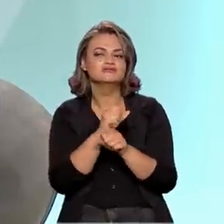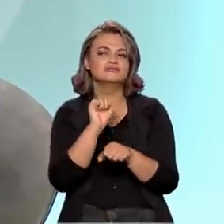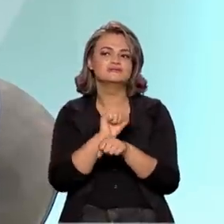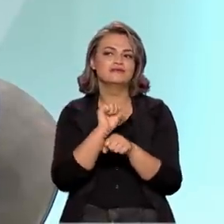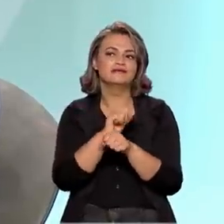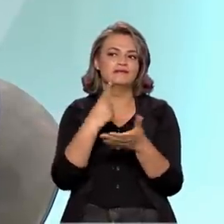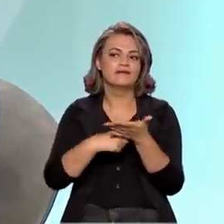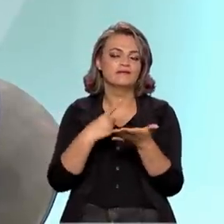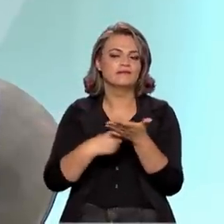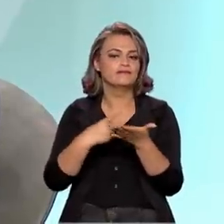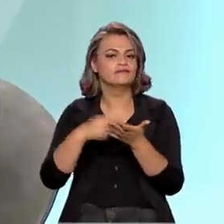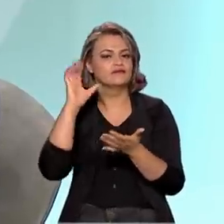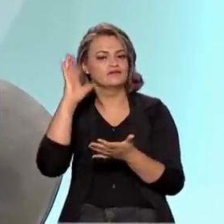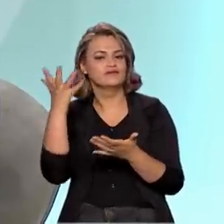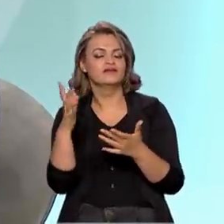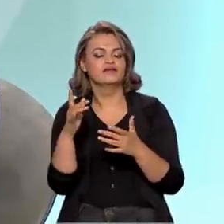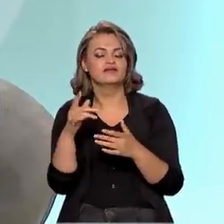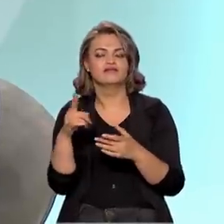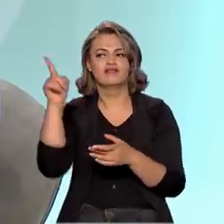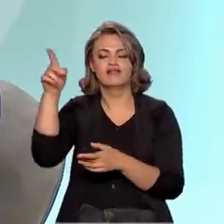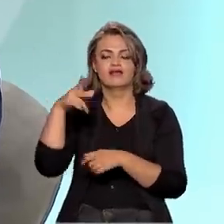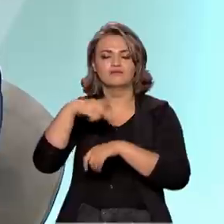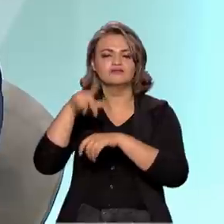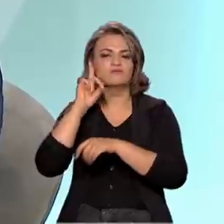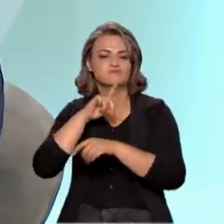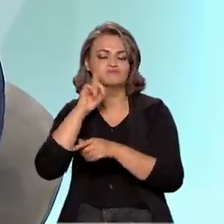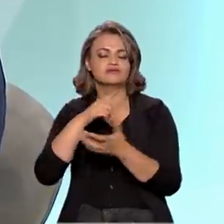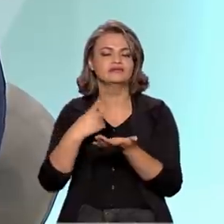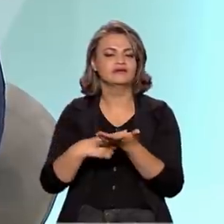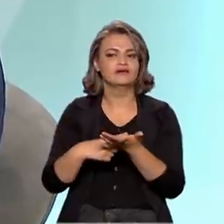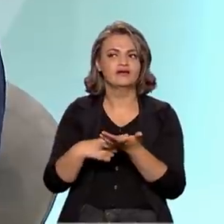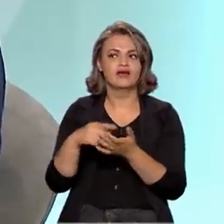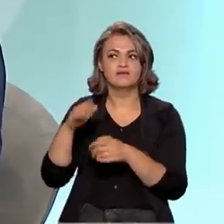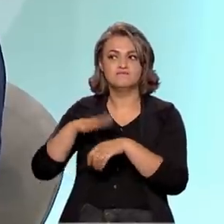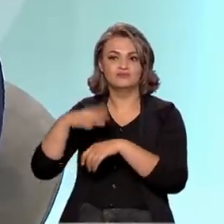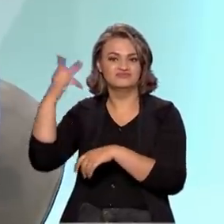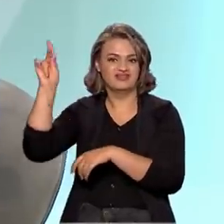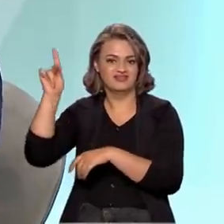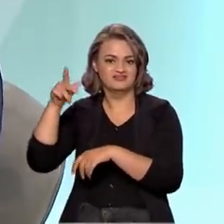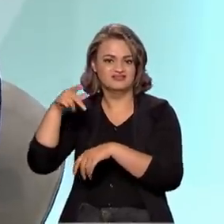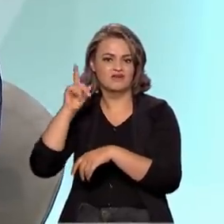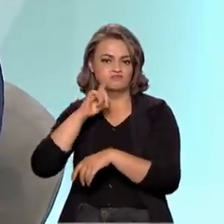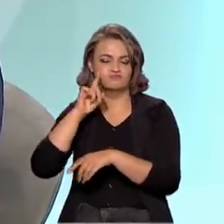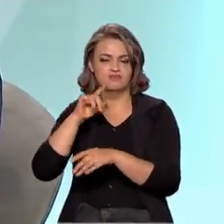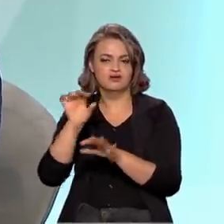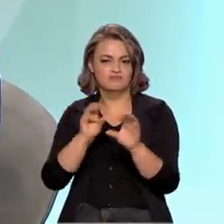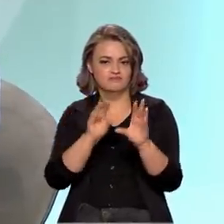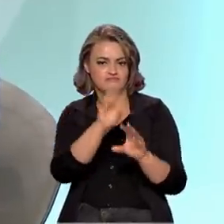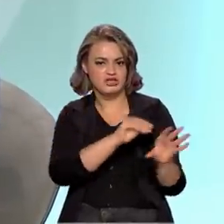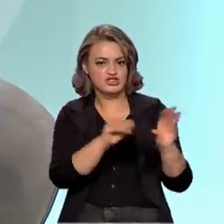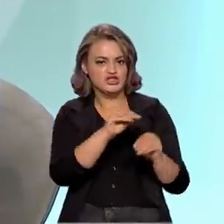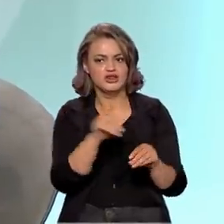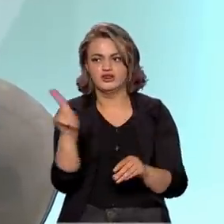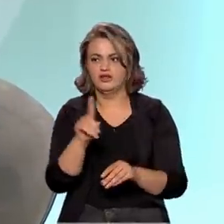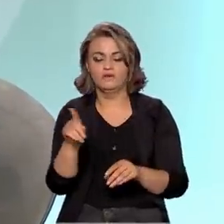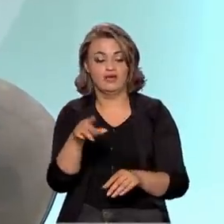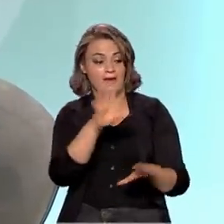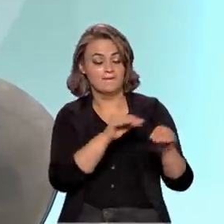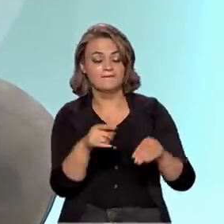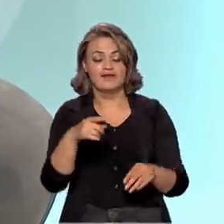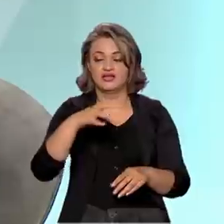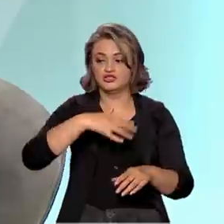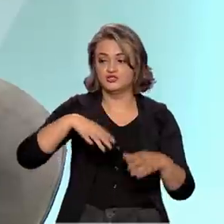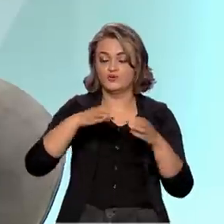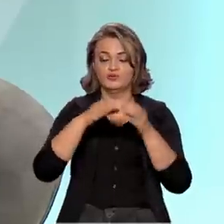de salvaguardas tecnológicas com os Estados Unidos. E isso não é para os Estados Unidos controlarem a base, não tem nada a ver. Quem controla a base é a